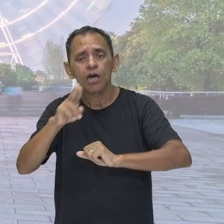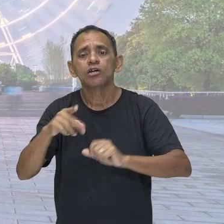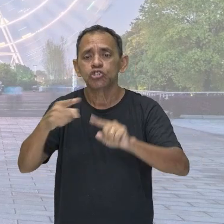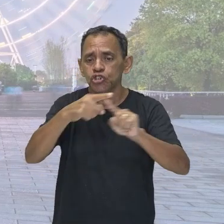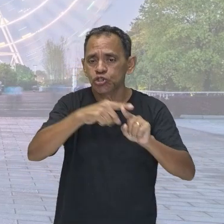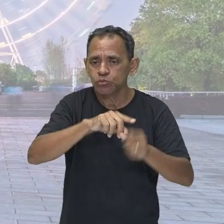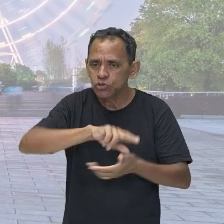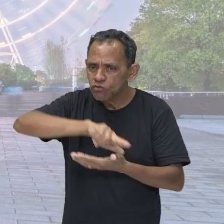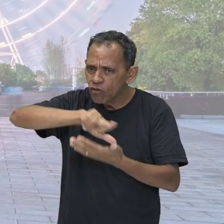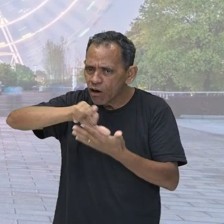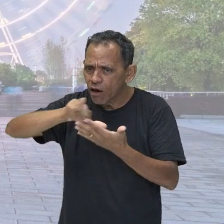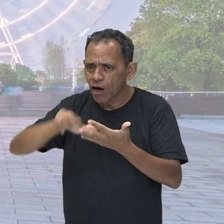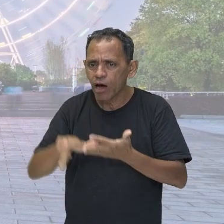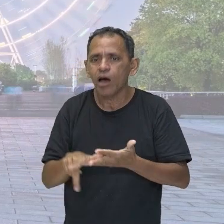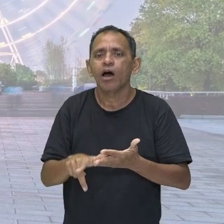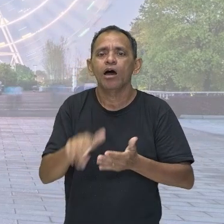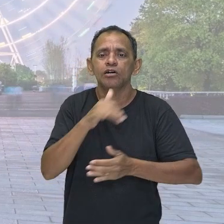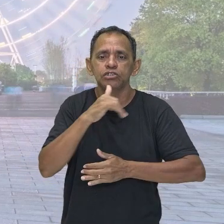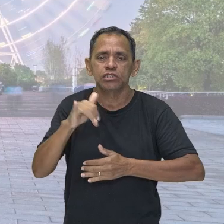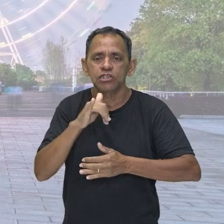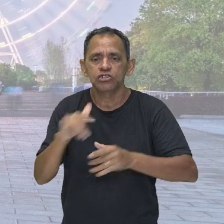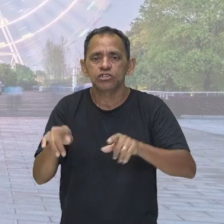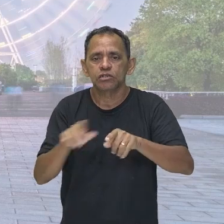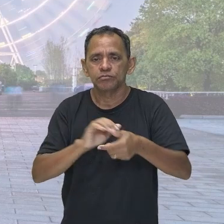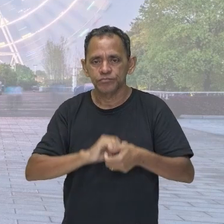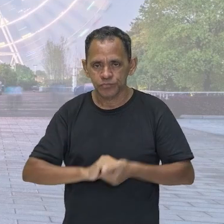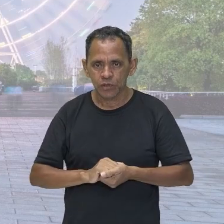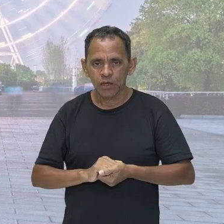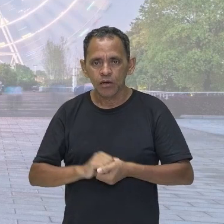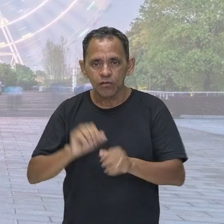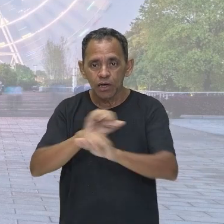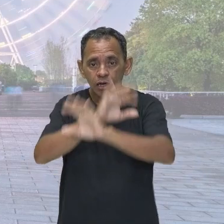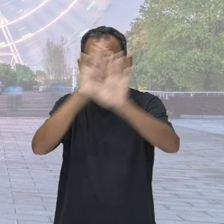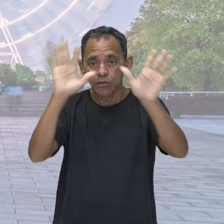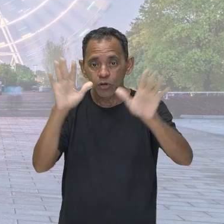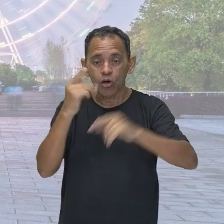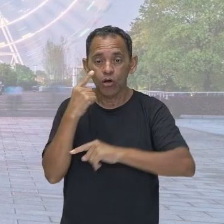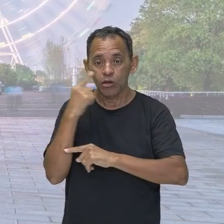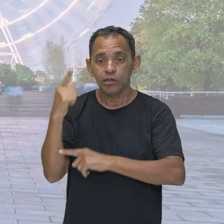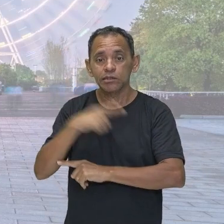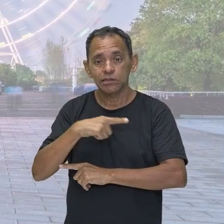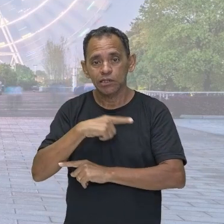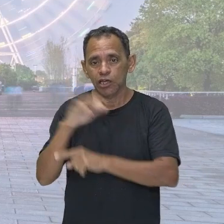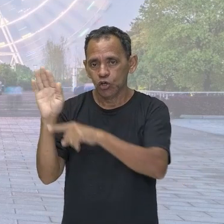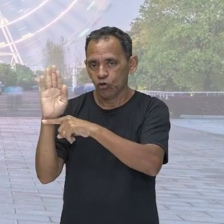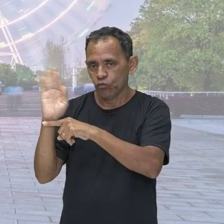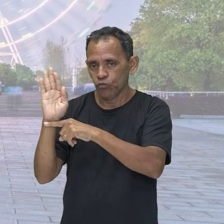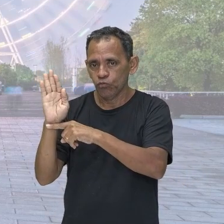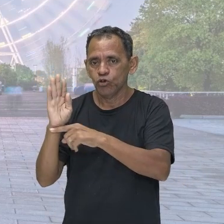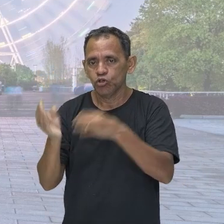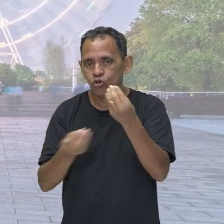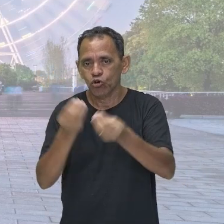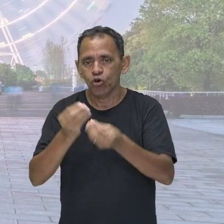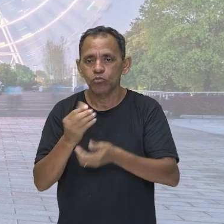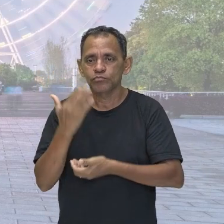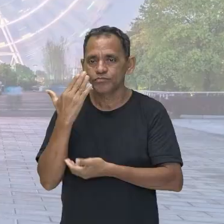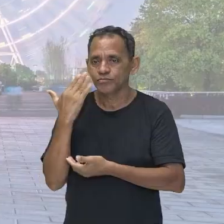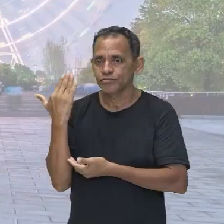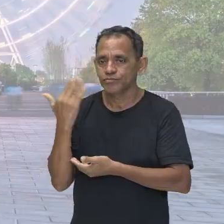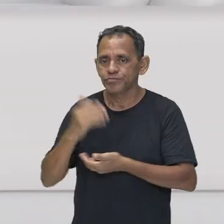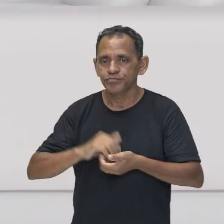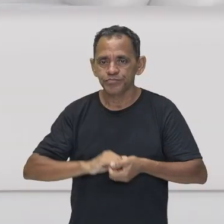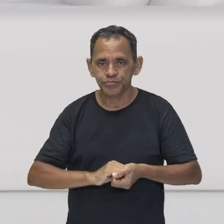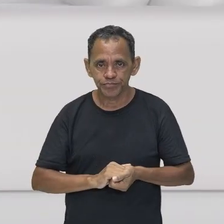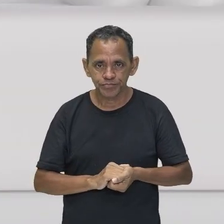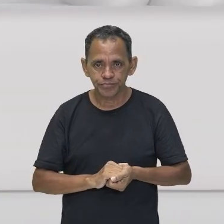transformação de energia. E pra ficar ainda mais claro, eu preparei uma animação aqui pra ti sobre o funcionamento da TV. Fica só olhando.